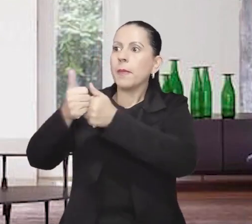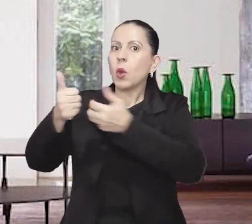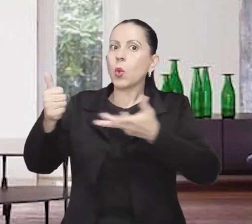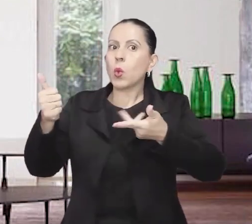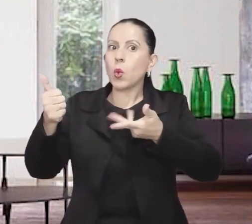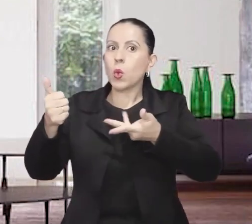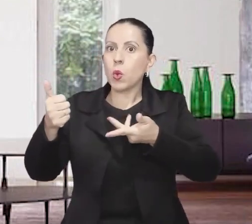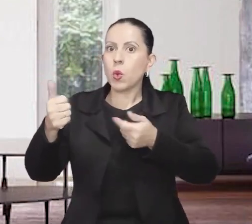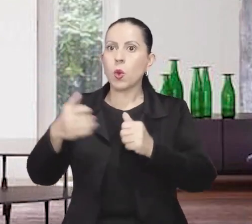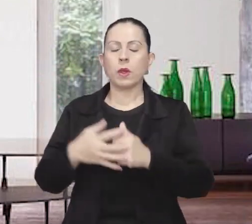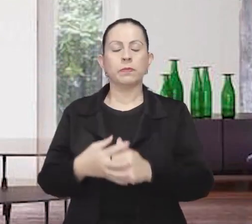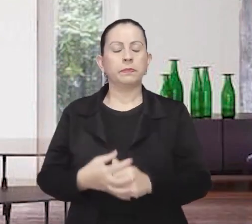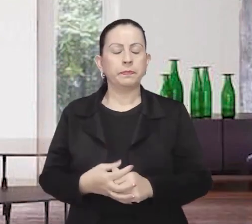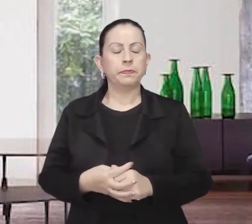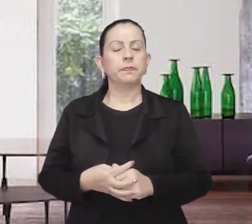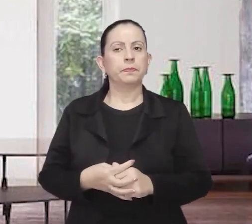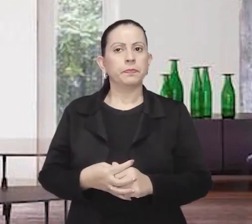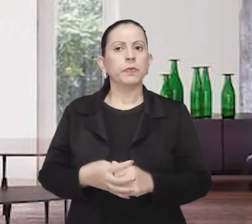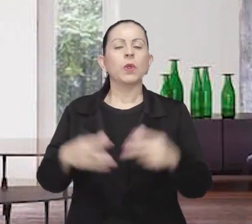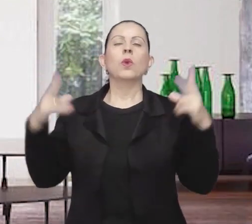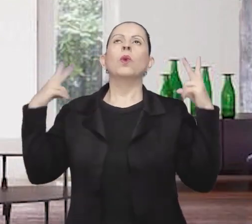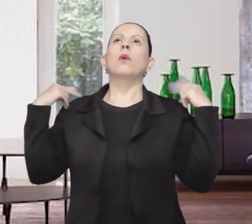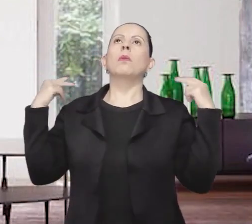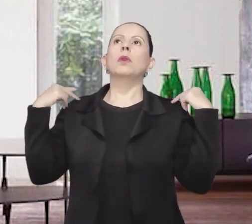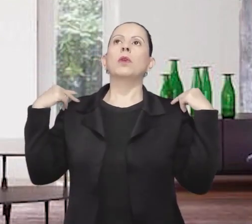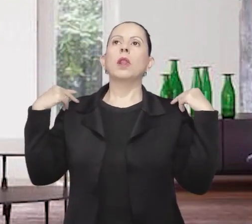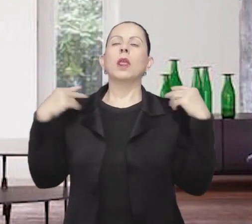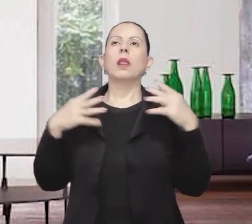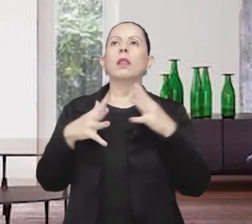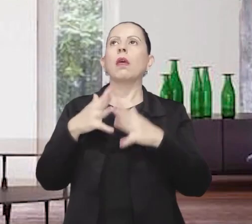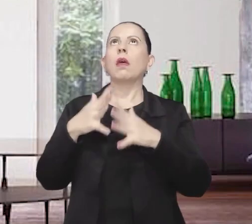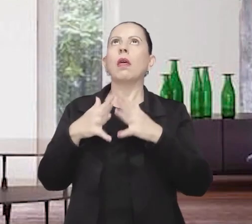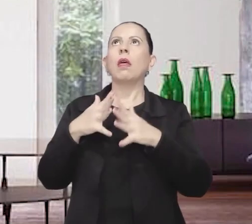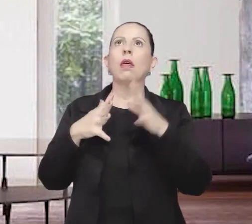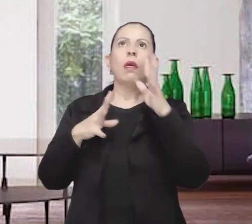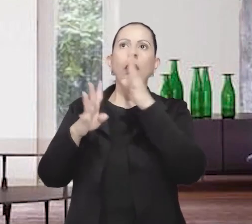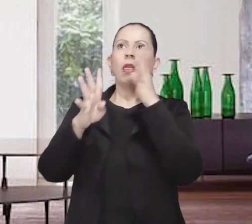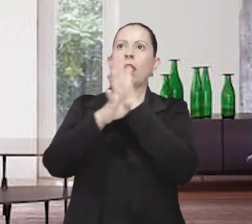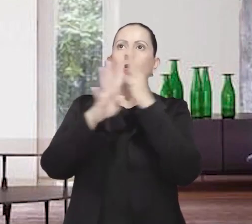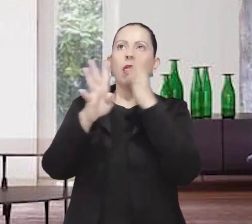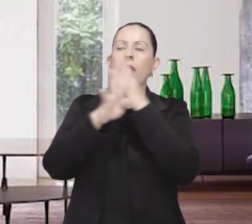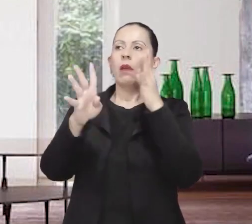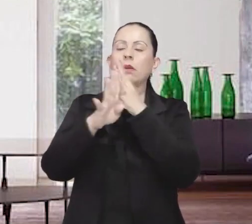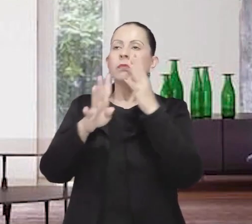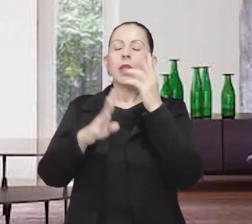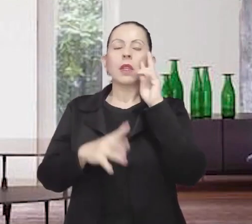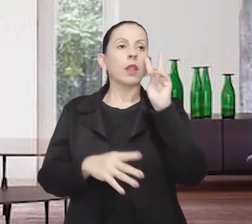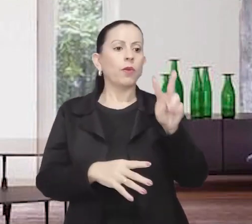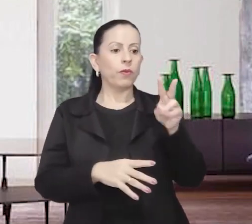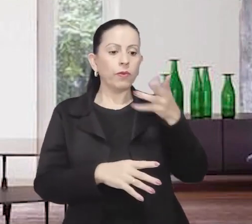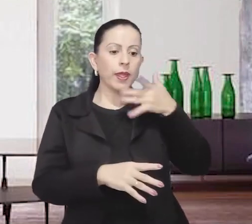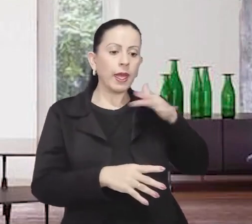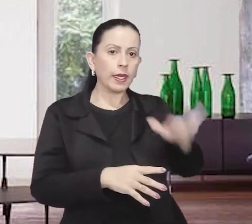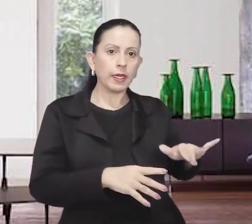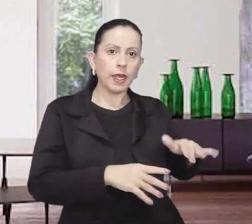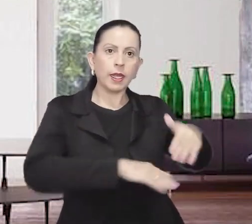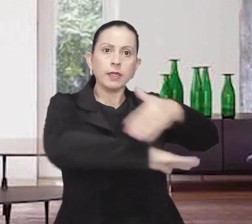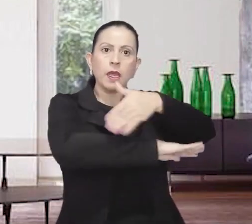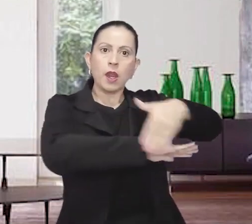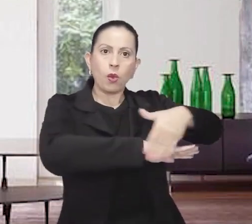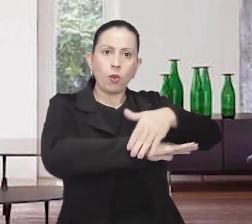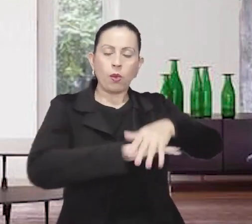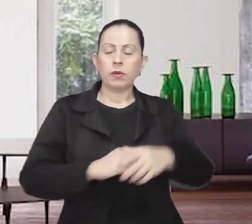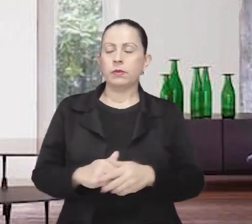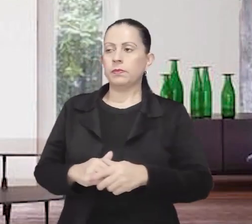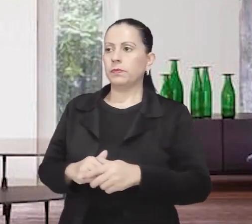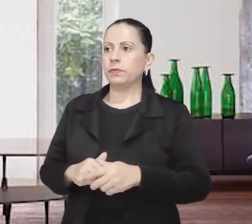aproxima em alta velocidade. O motorista está distraído com alguma coisa e não percebe a menina no